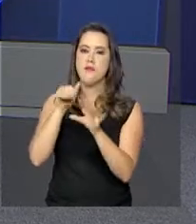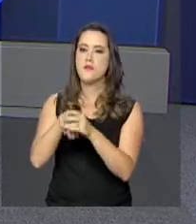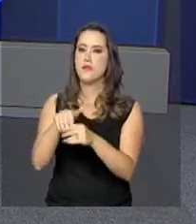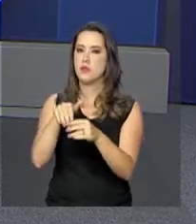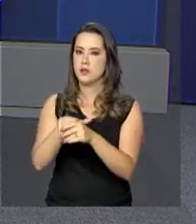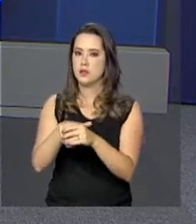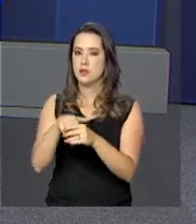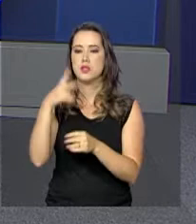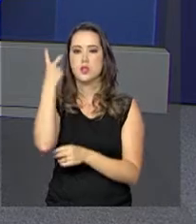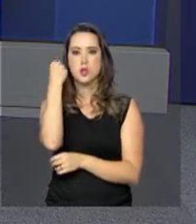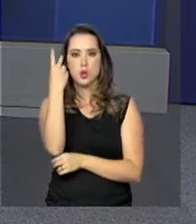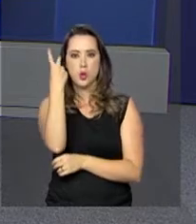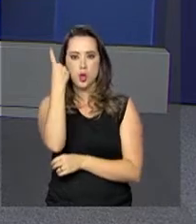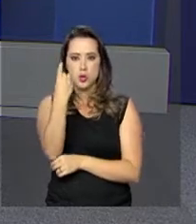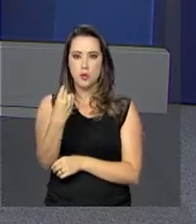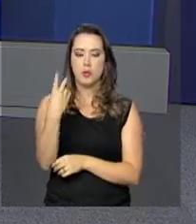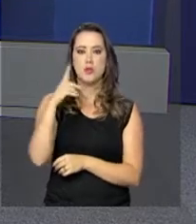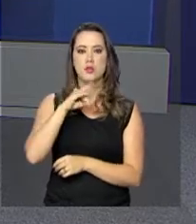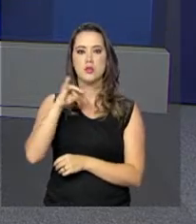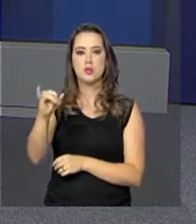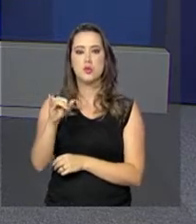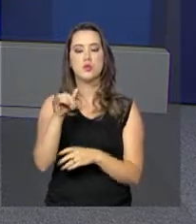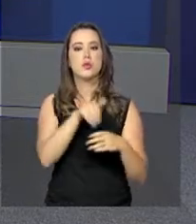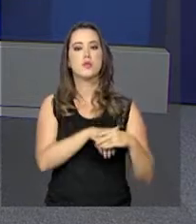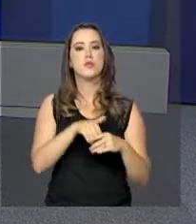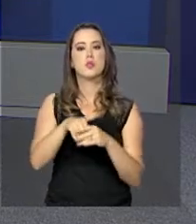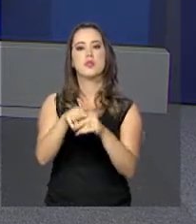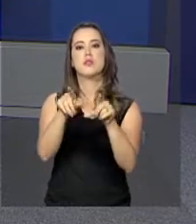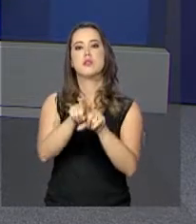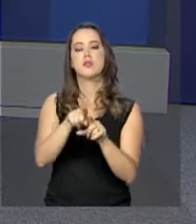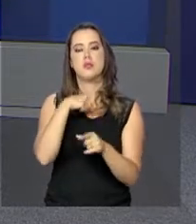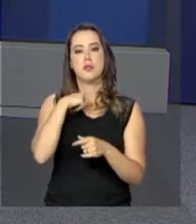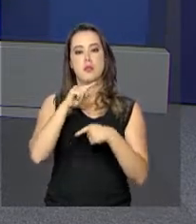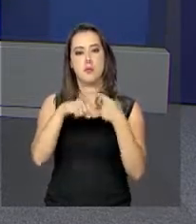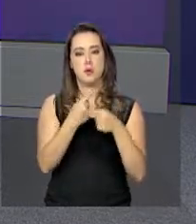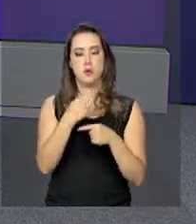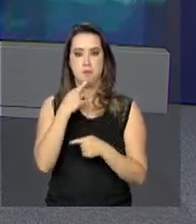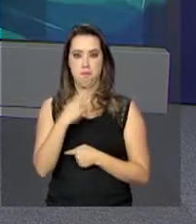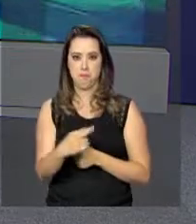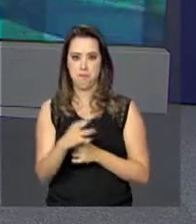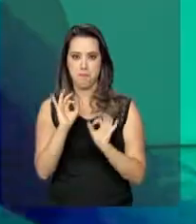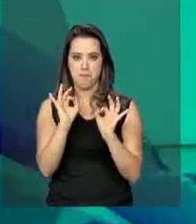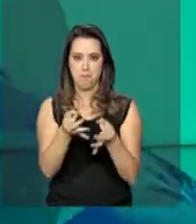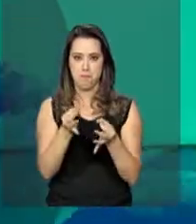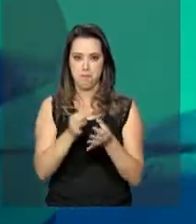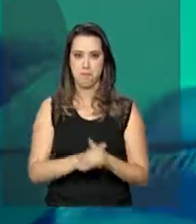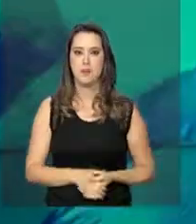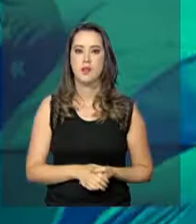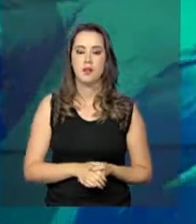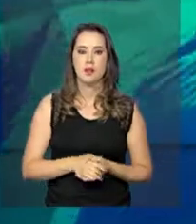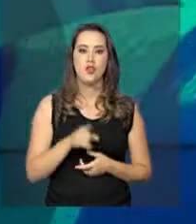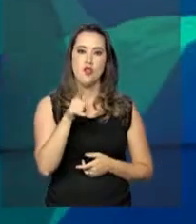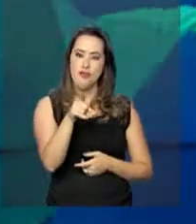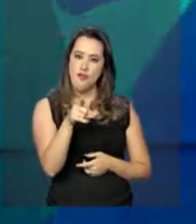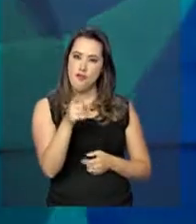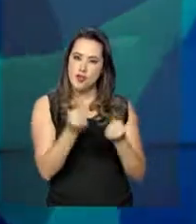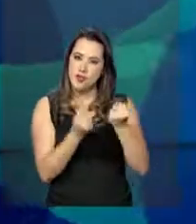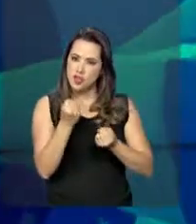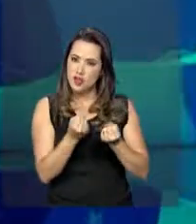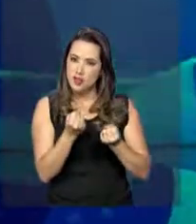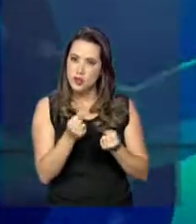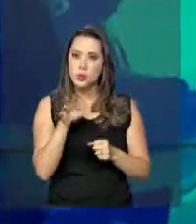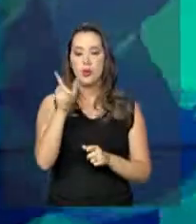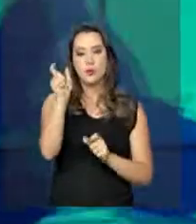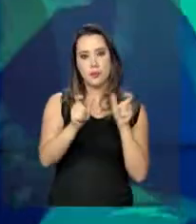a normalidade no dia da votação e também da apuração dos resultados. Você dirige? Todo